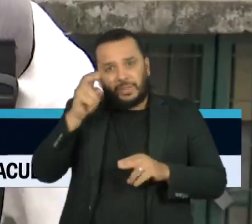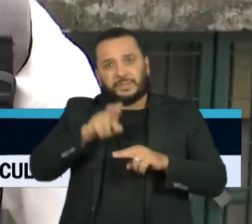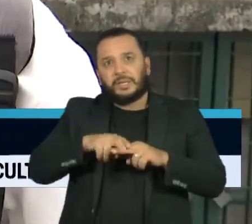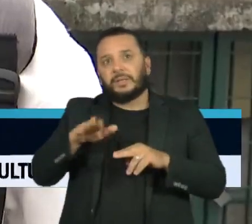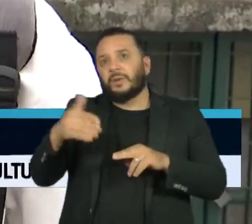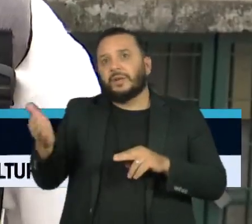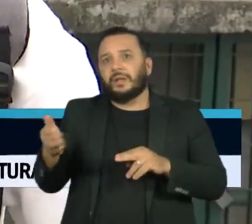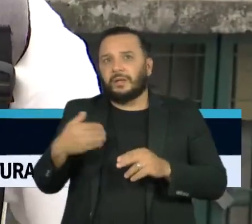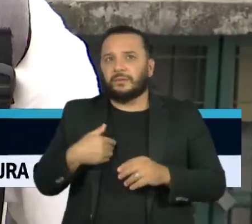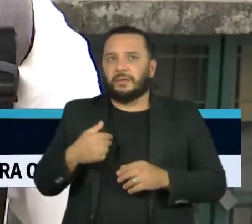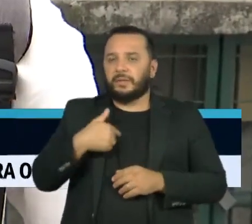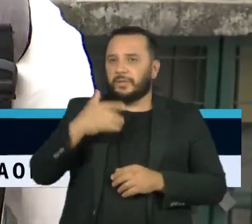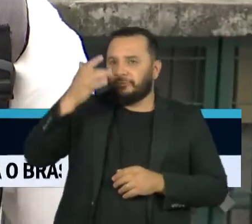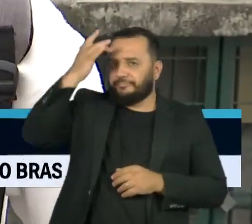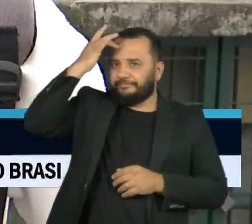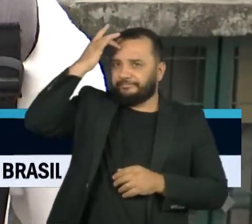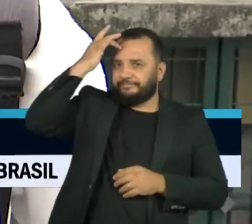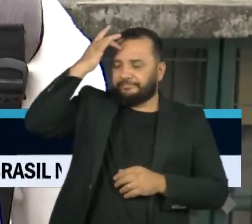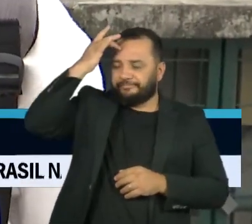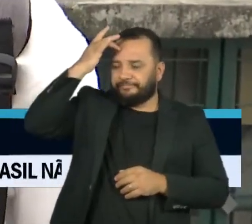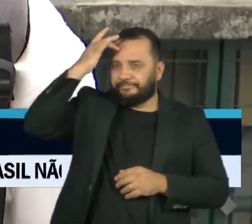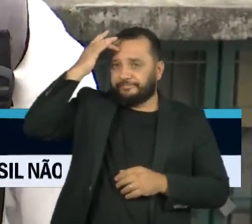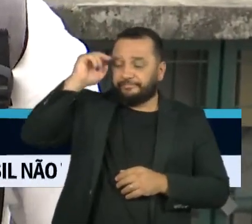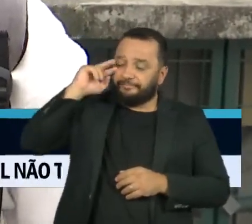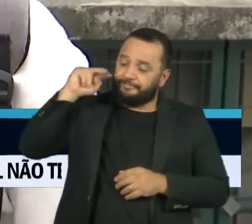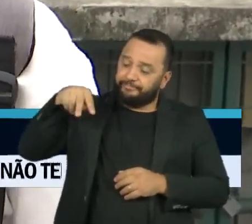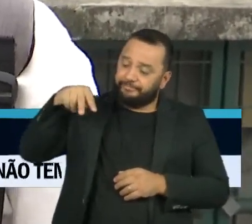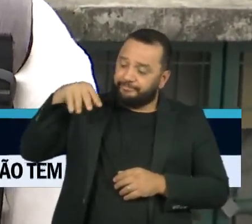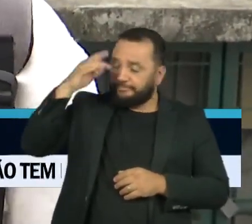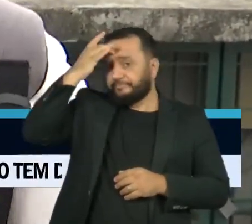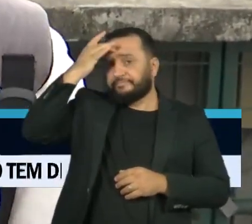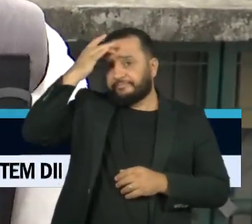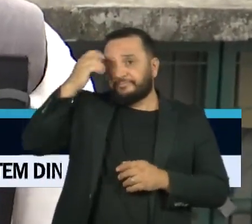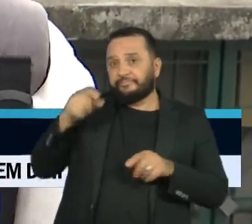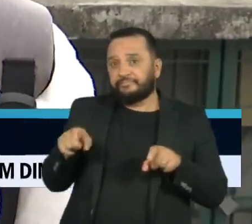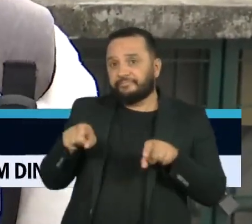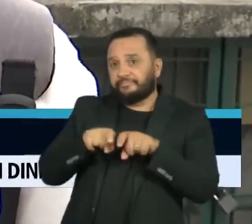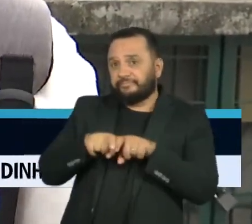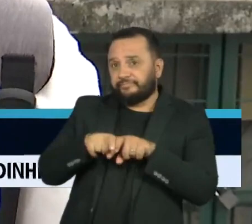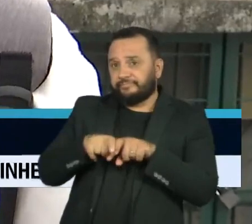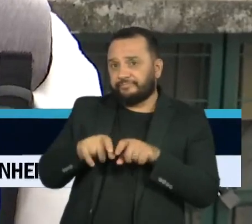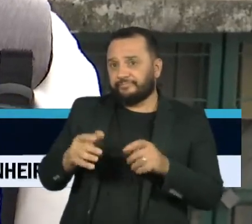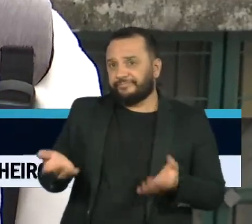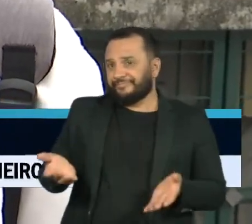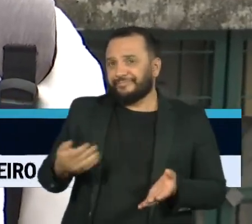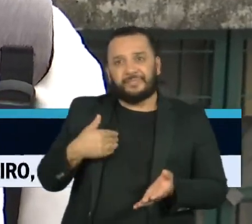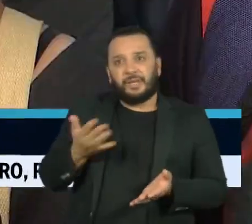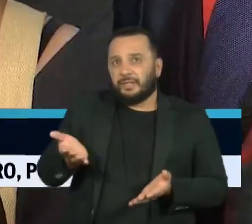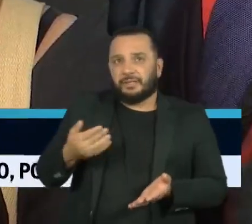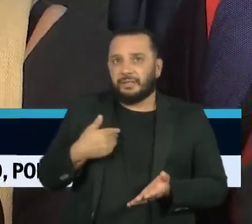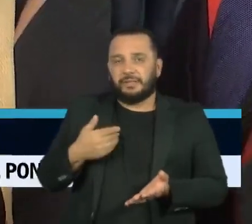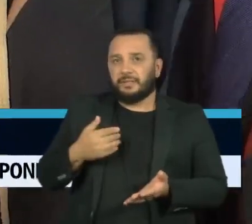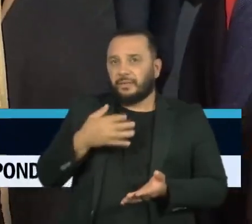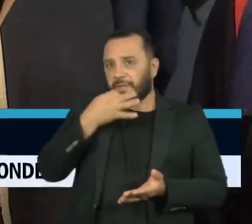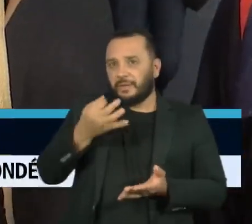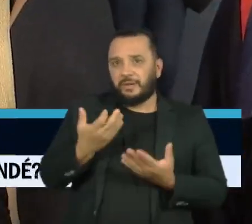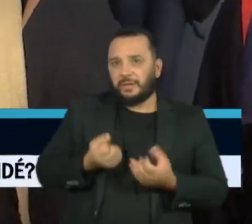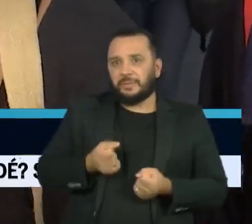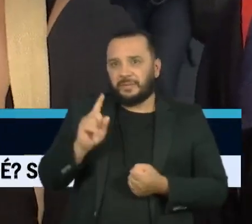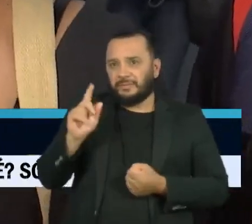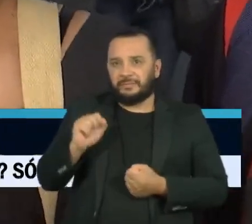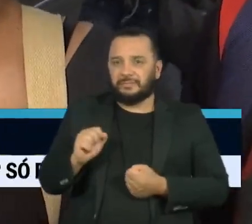lado. Eu fico constrangida e fico olhando, né, para ver se ele se toca mais, né, fazer o quê? A gente não tem muita voz. A gente fica assim,